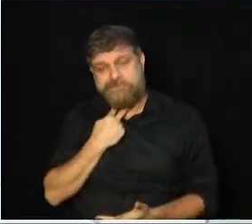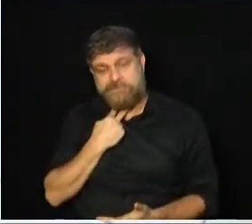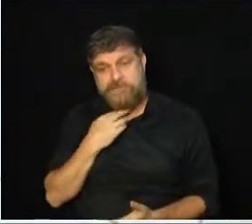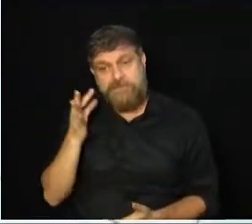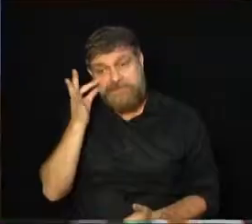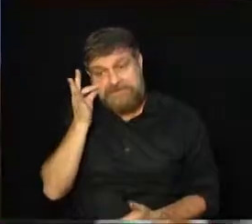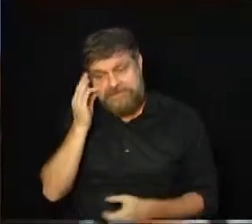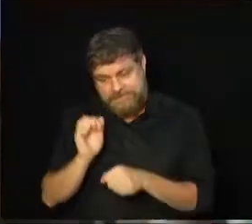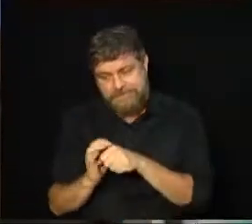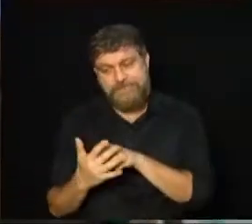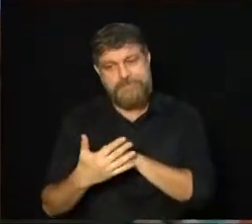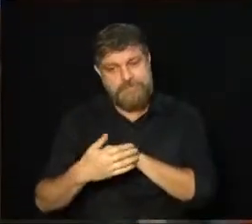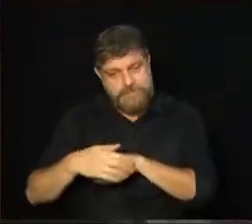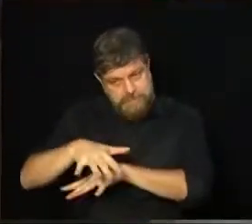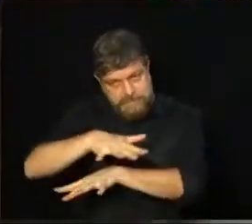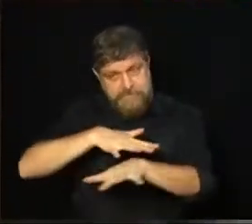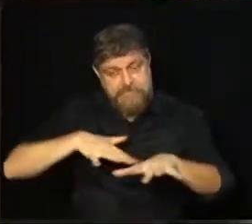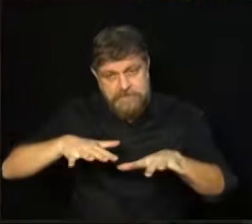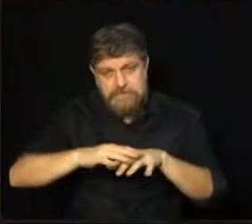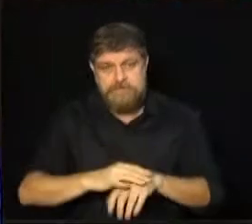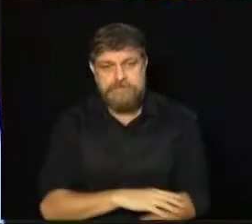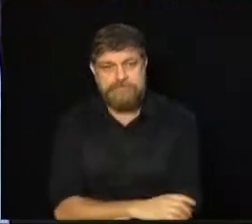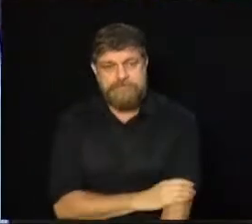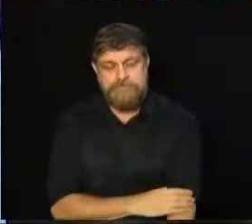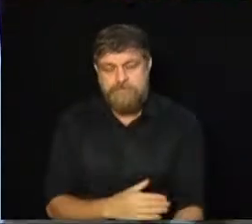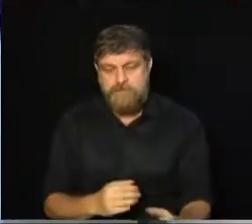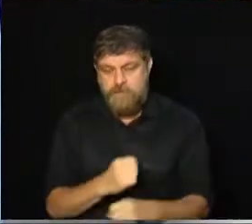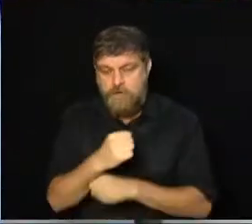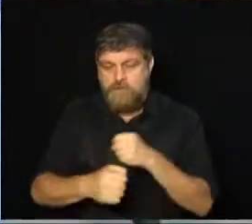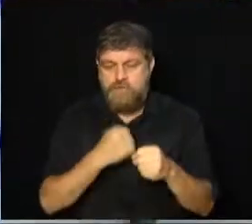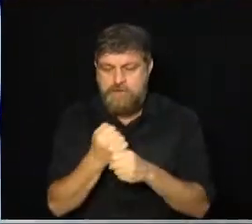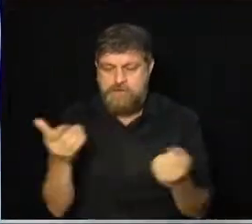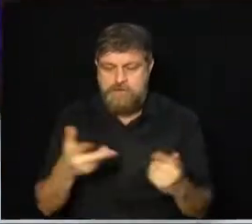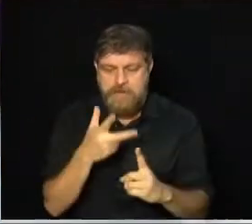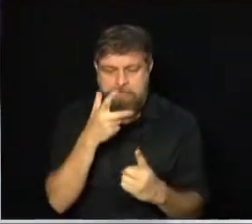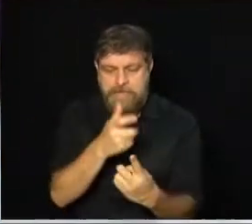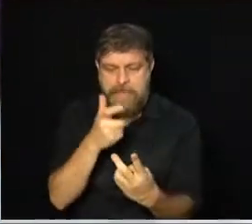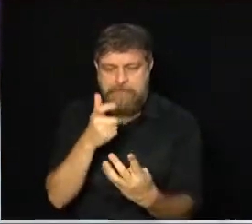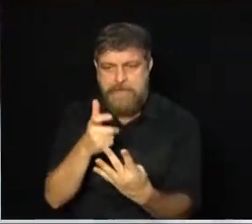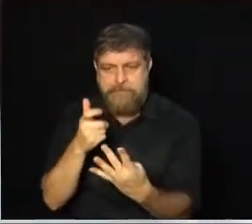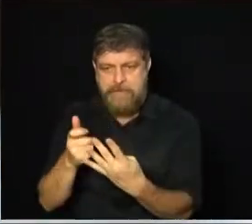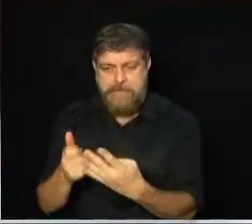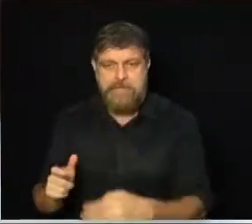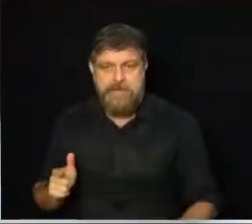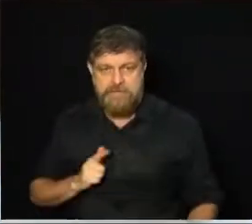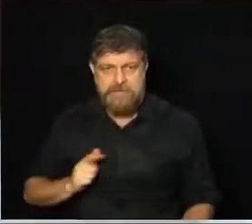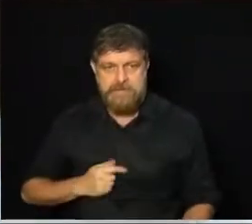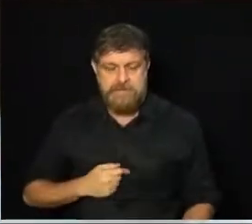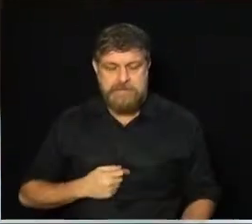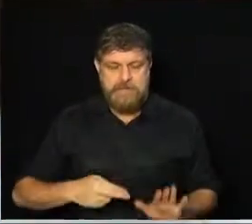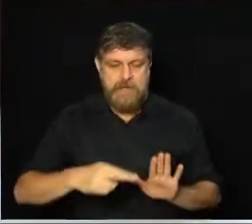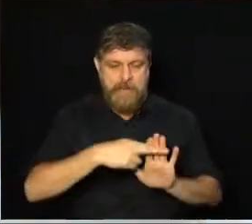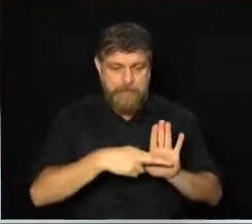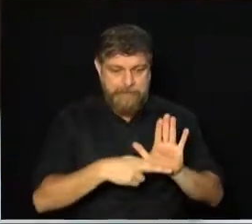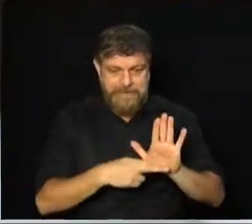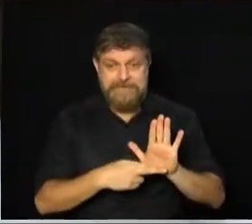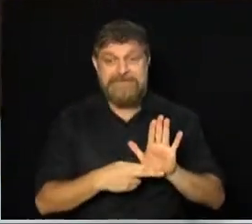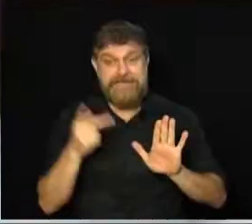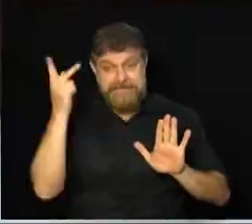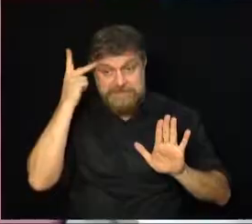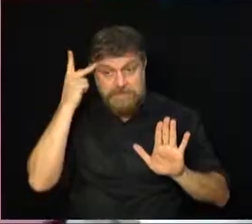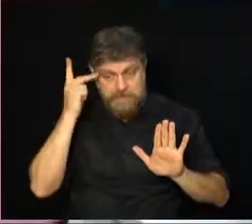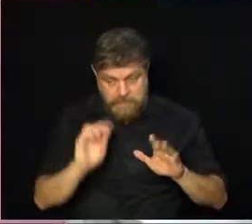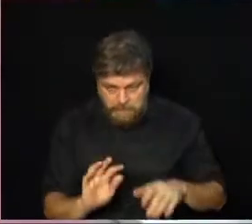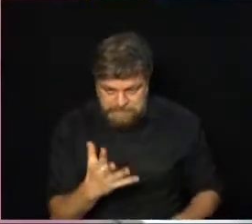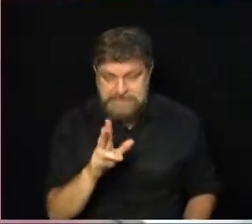pandemia do coronavírus. Este ano, com o avanço da vacina e a flexibilização do Plano São Paulo, vai acontecer.